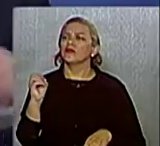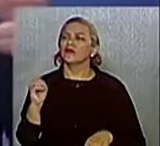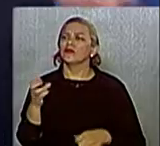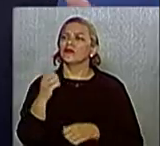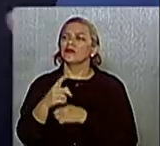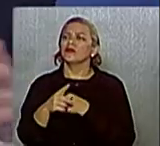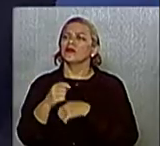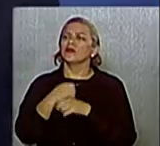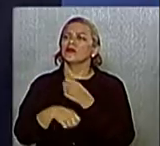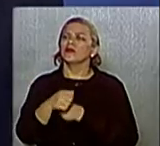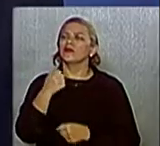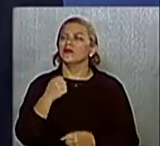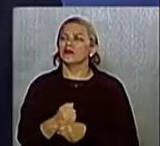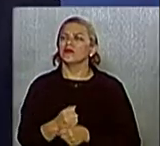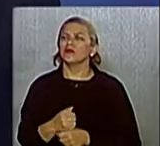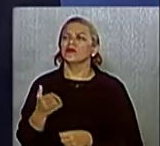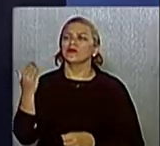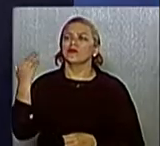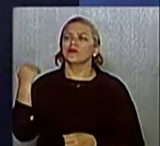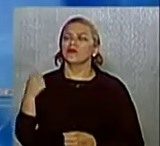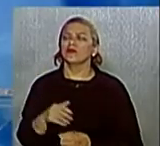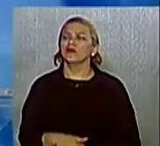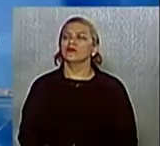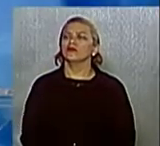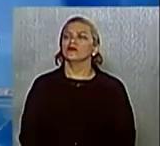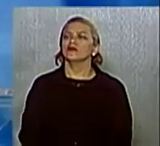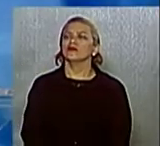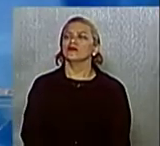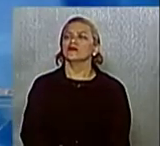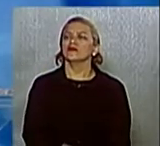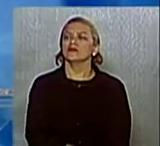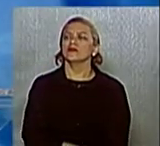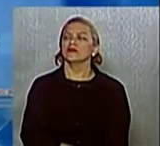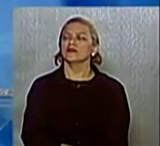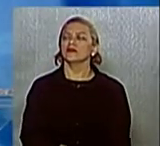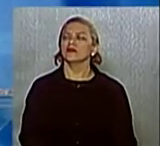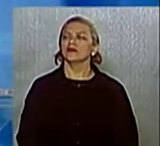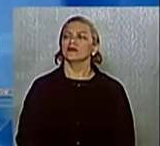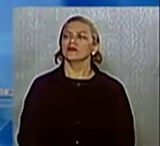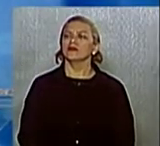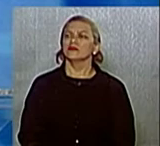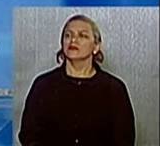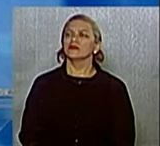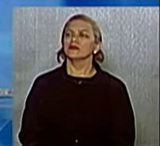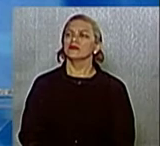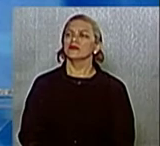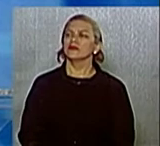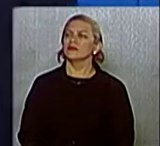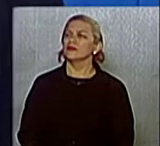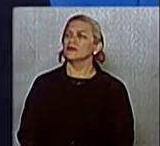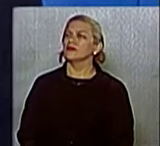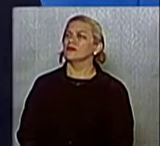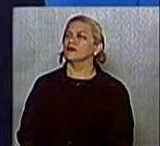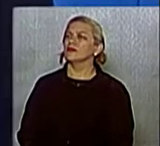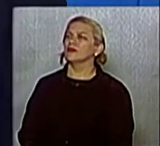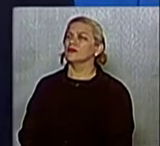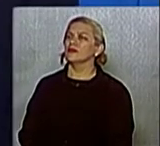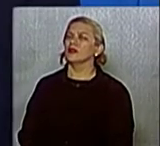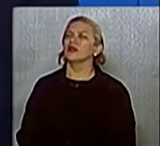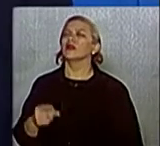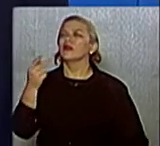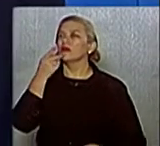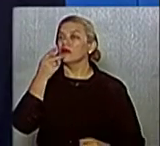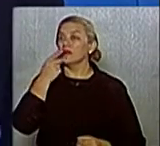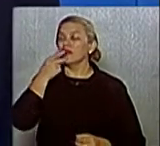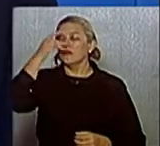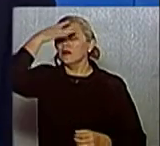caso da região do Pingo de Ouro. Um minuto para a réplica do candidato Marco Soliva. Eu queria dizer